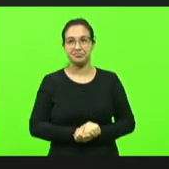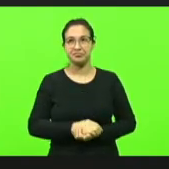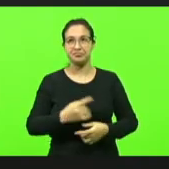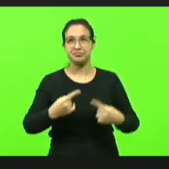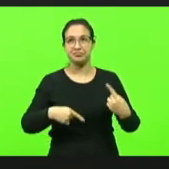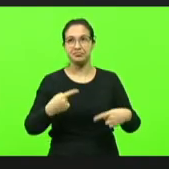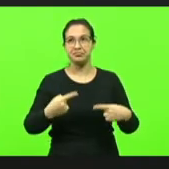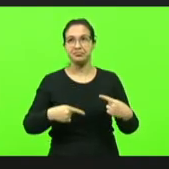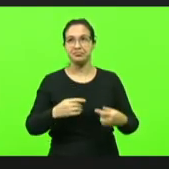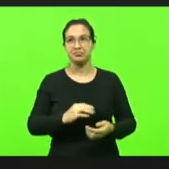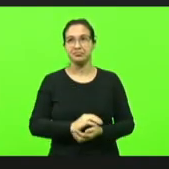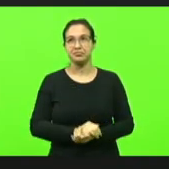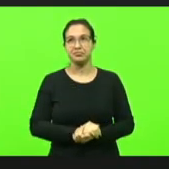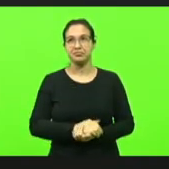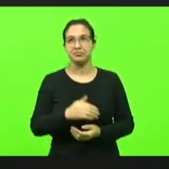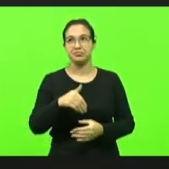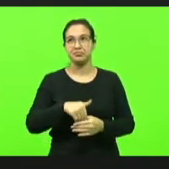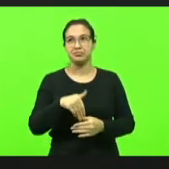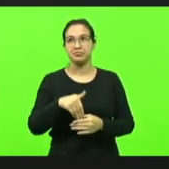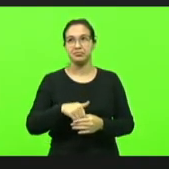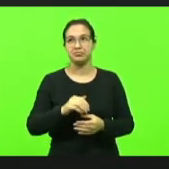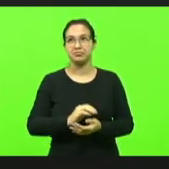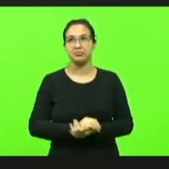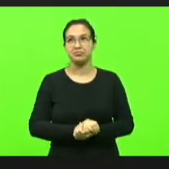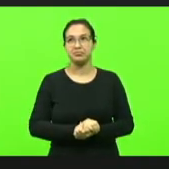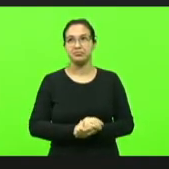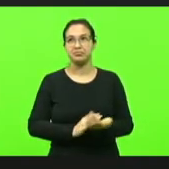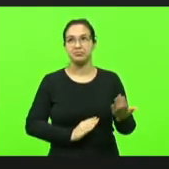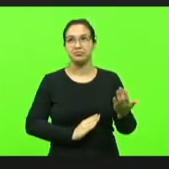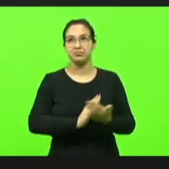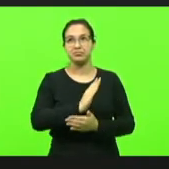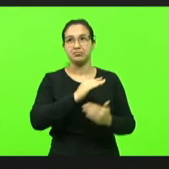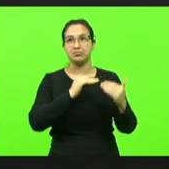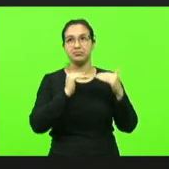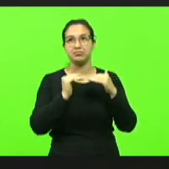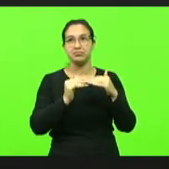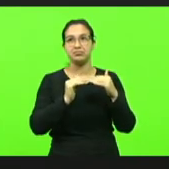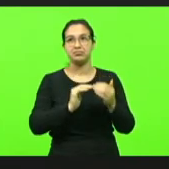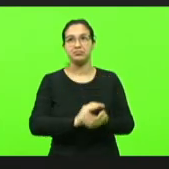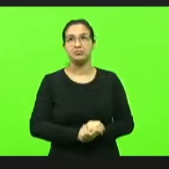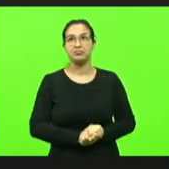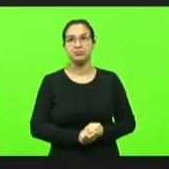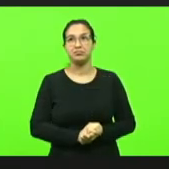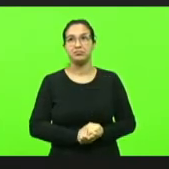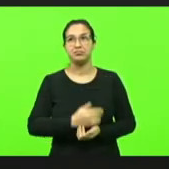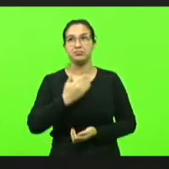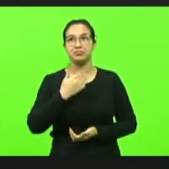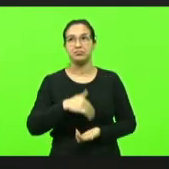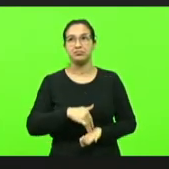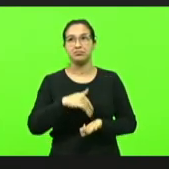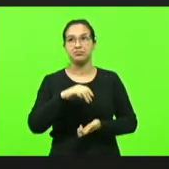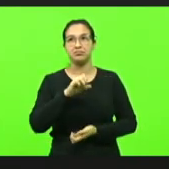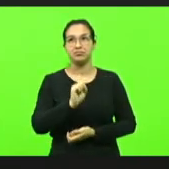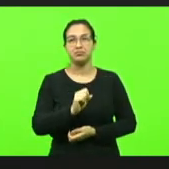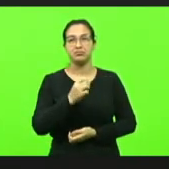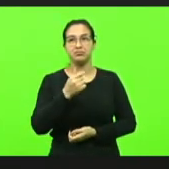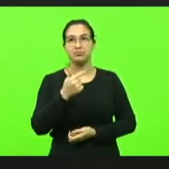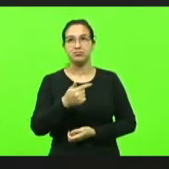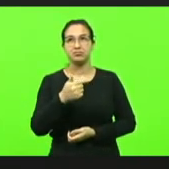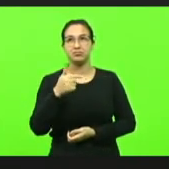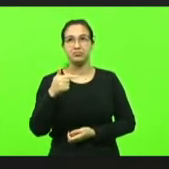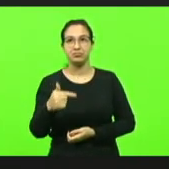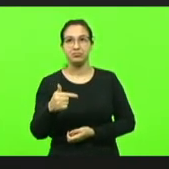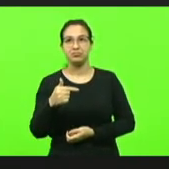em votação aprovado por unanimidade moção 877